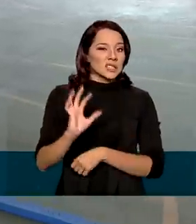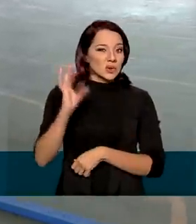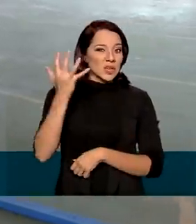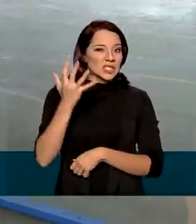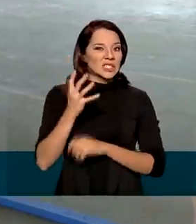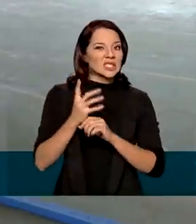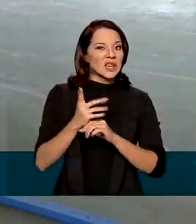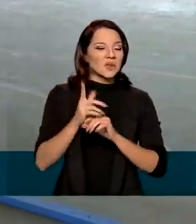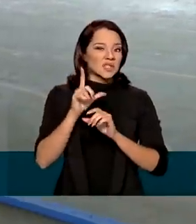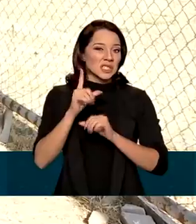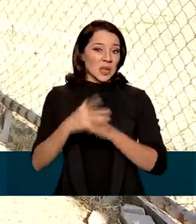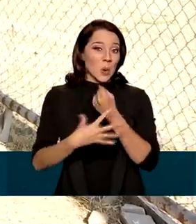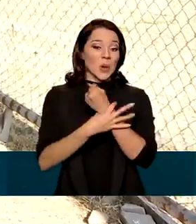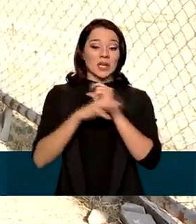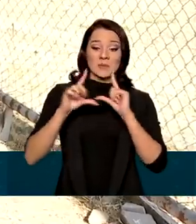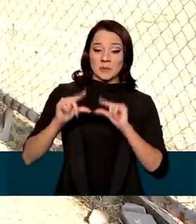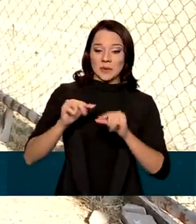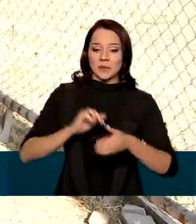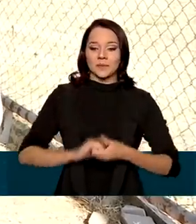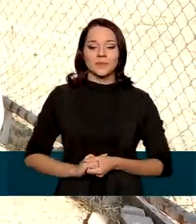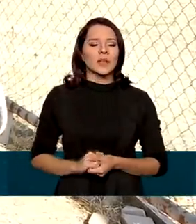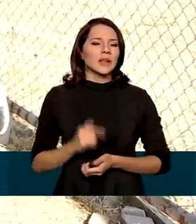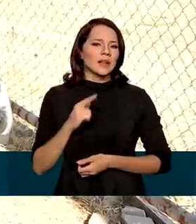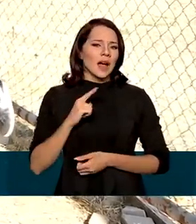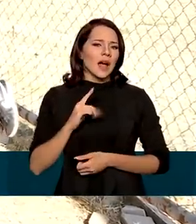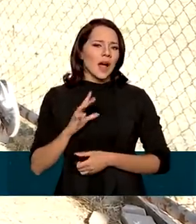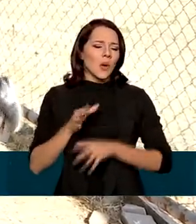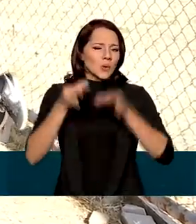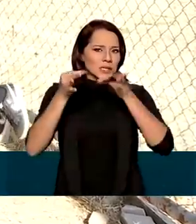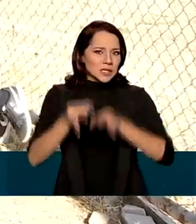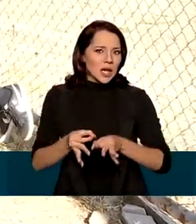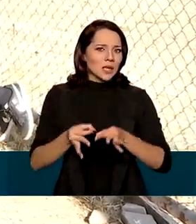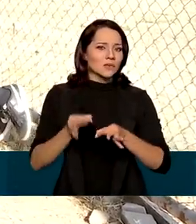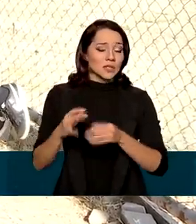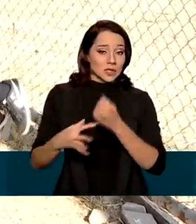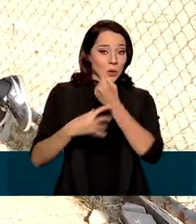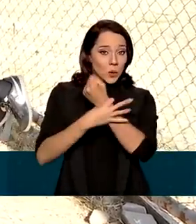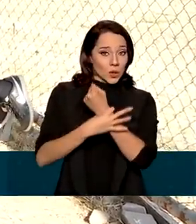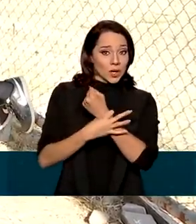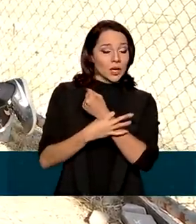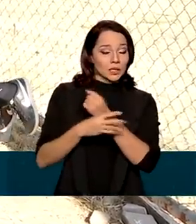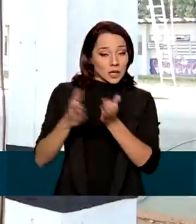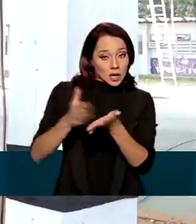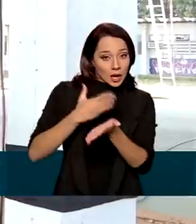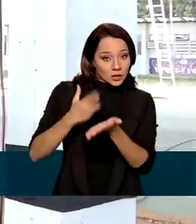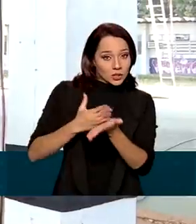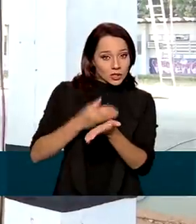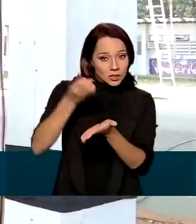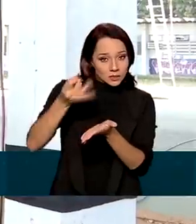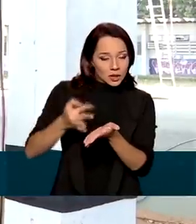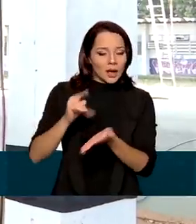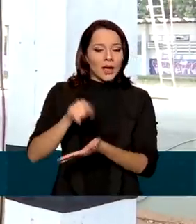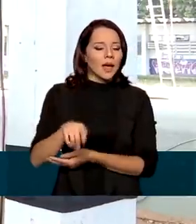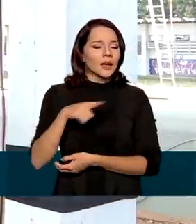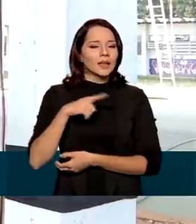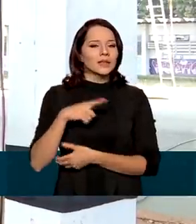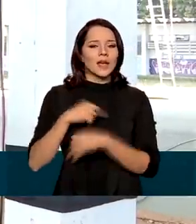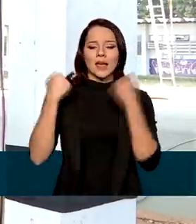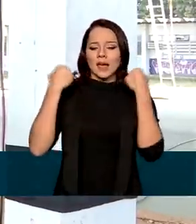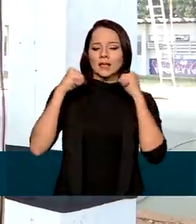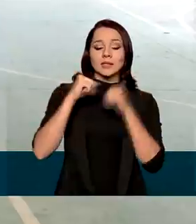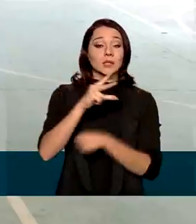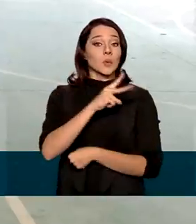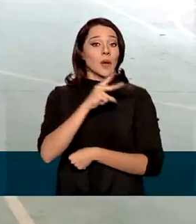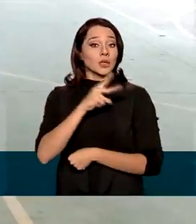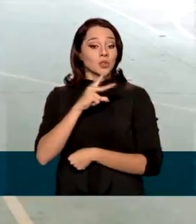de baixa segurança. As situações ideal e média de segurança, segundo a cartilha, são as que incluem exercícios